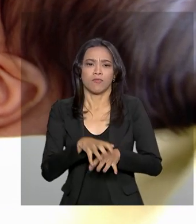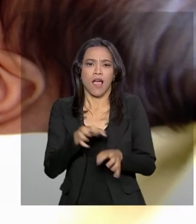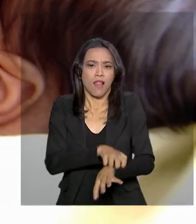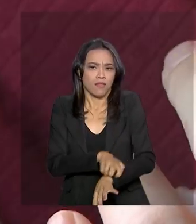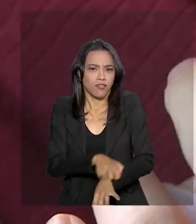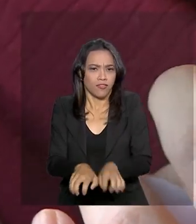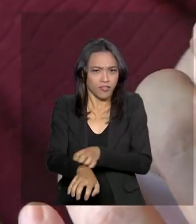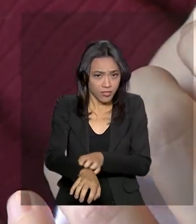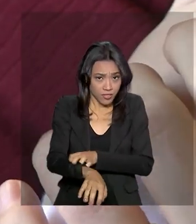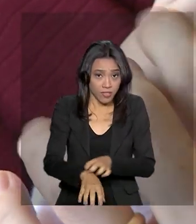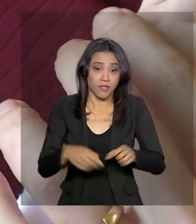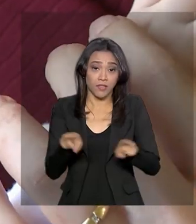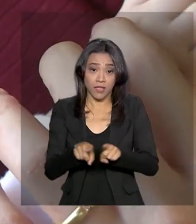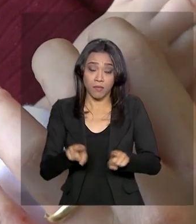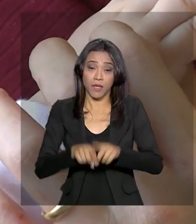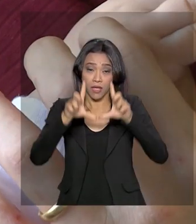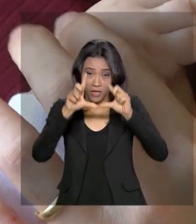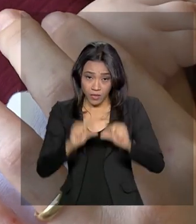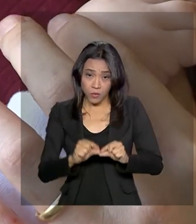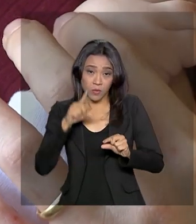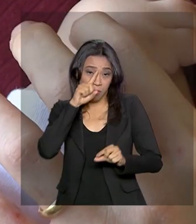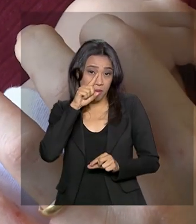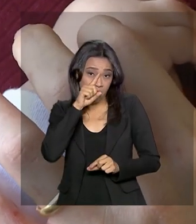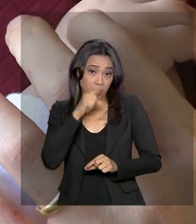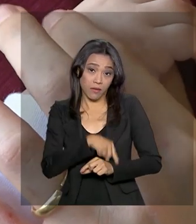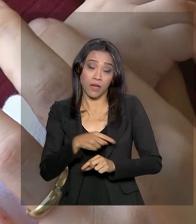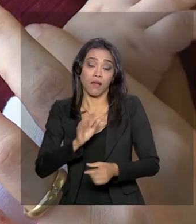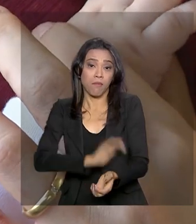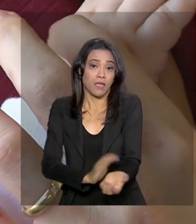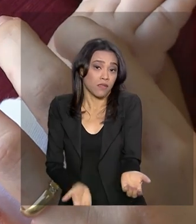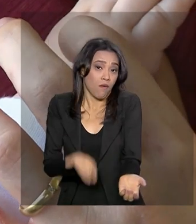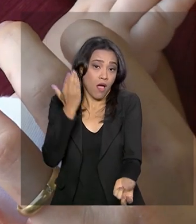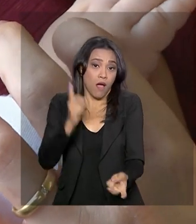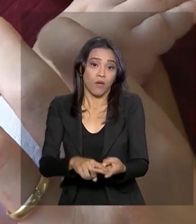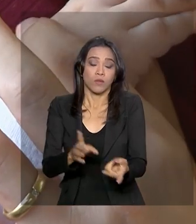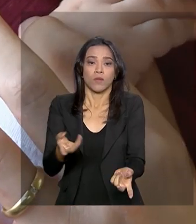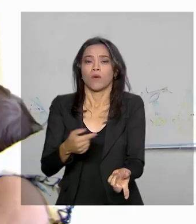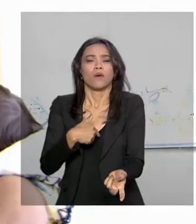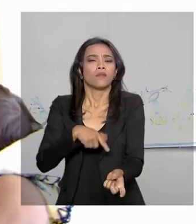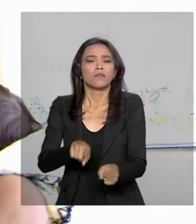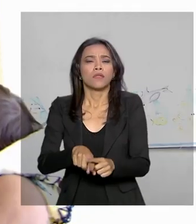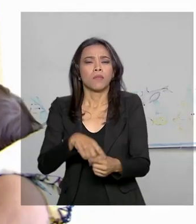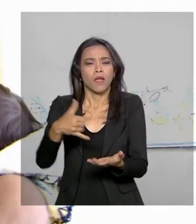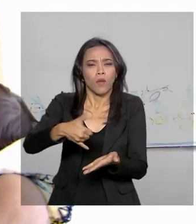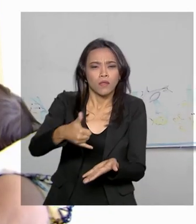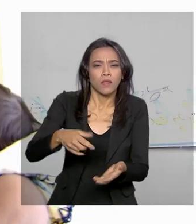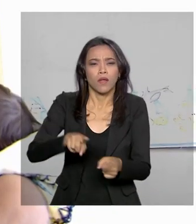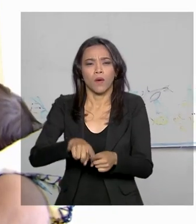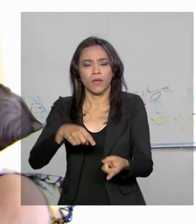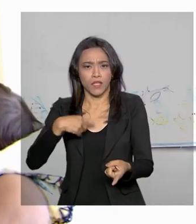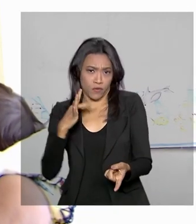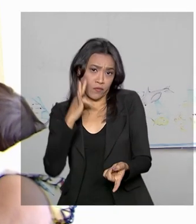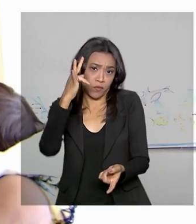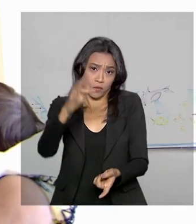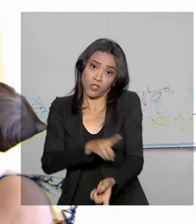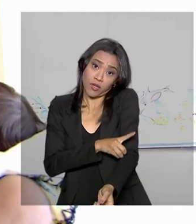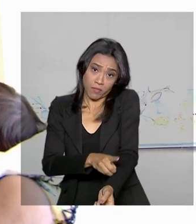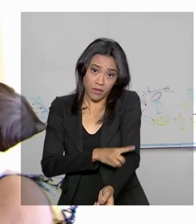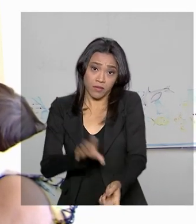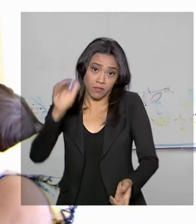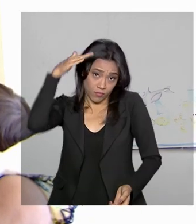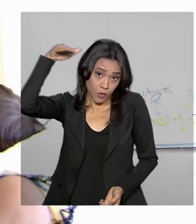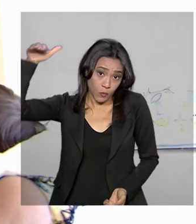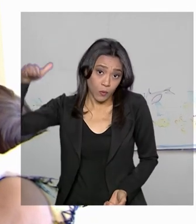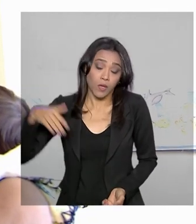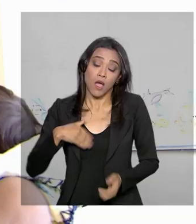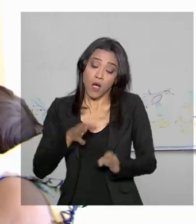alergias. E reduz o risco de a criança desenvolver hipertensão, colesterol alto e diabetes na vida adulta. O Ministério da Saúde recomenda